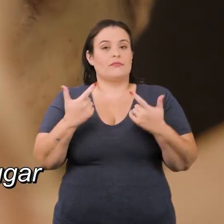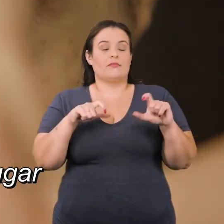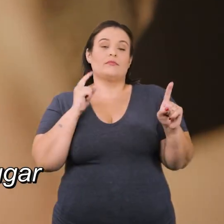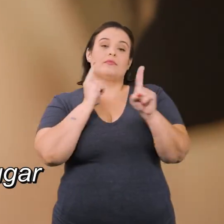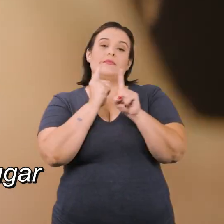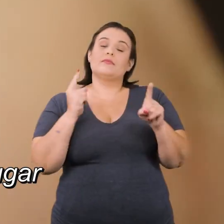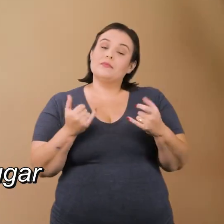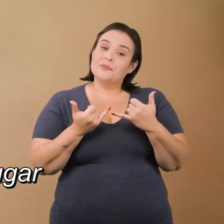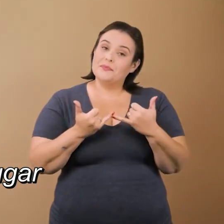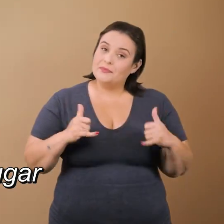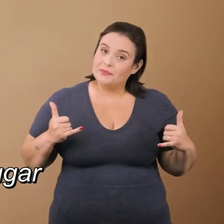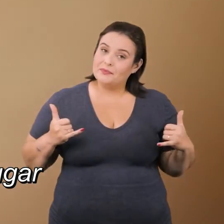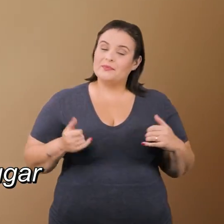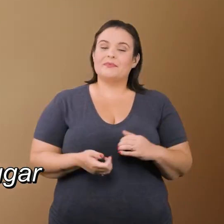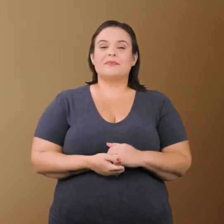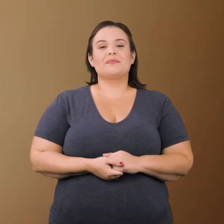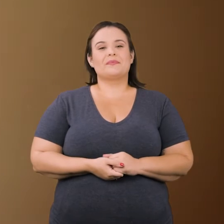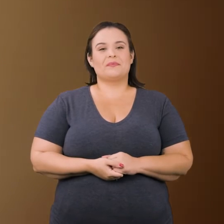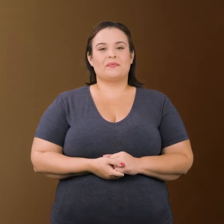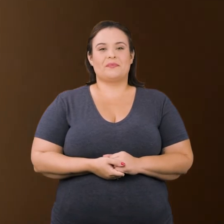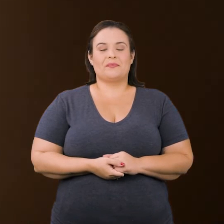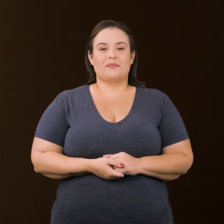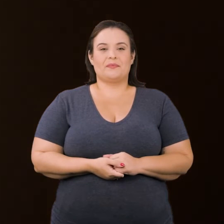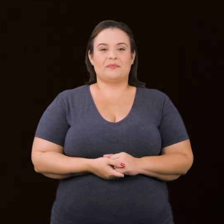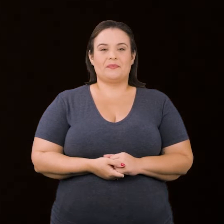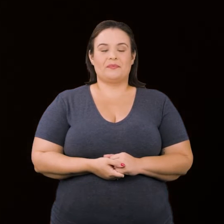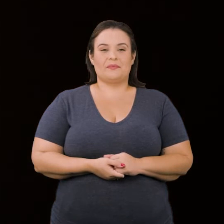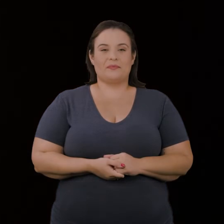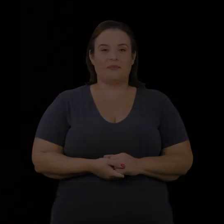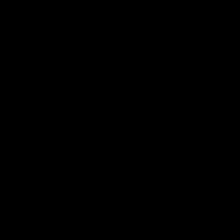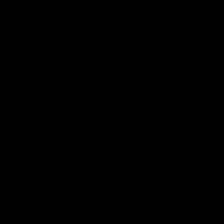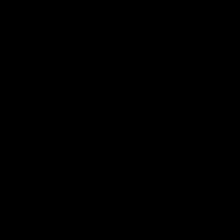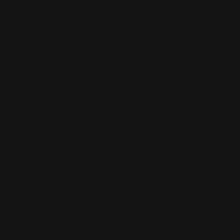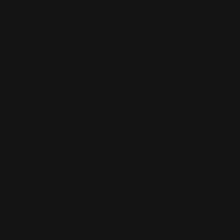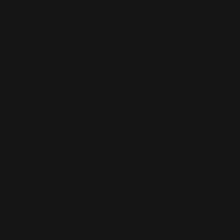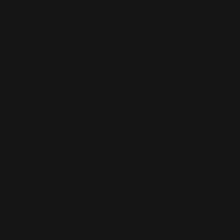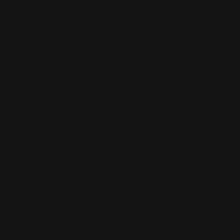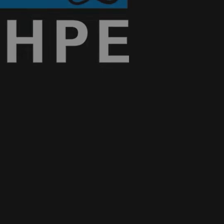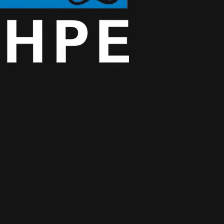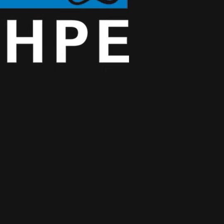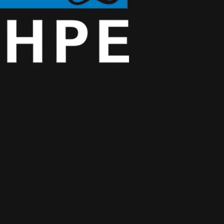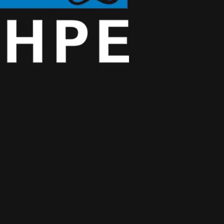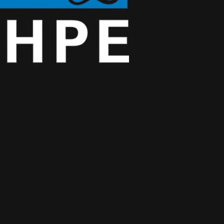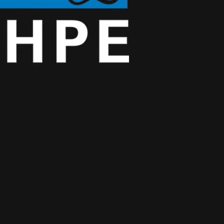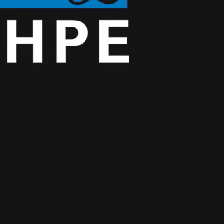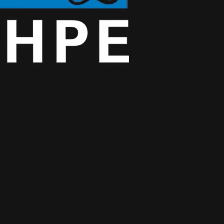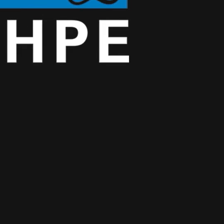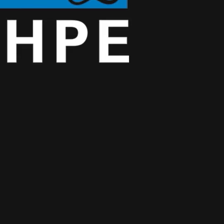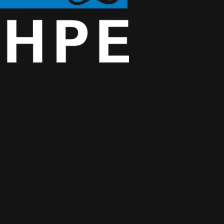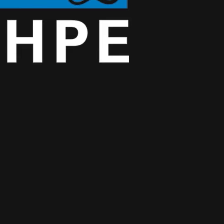lugar de encontro de energias. Realização Arte na Escola e Fundação IOSP